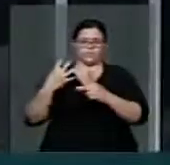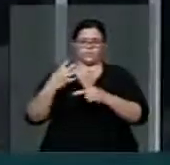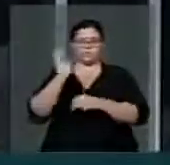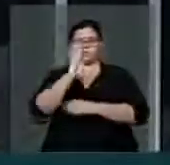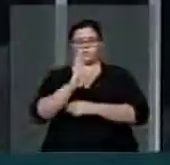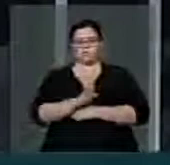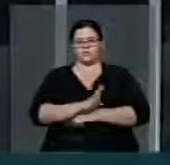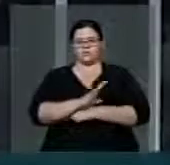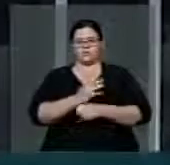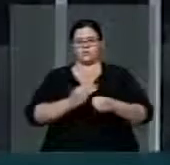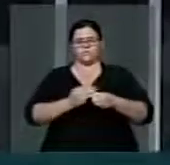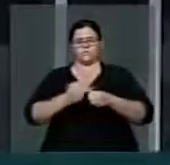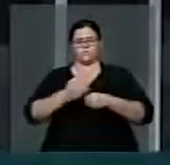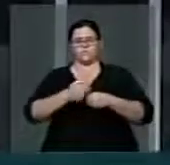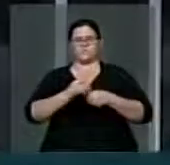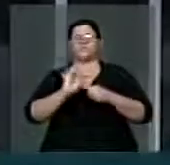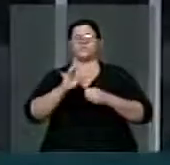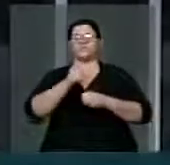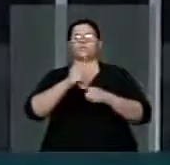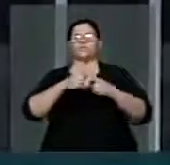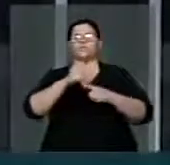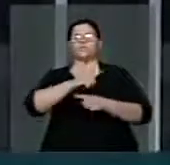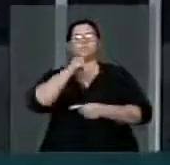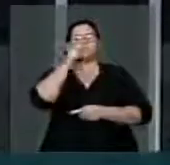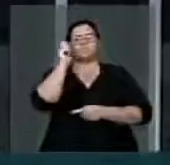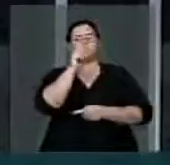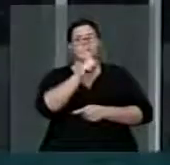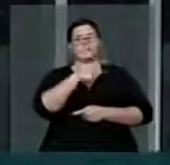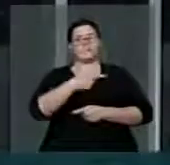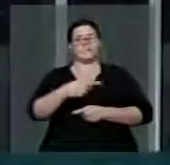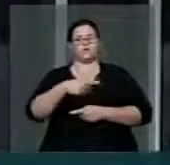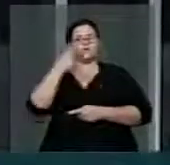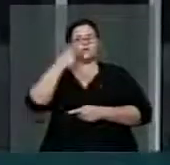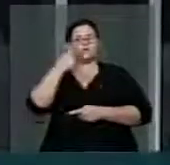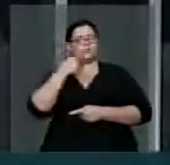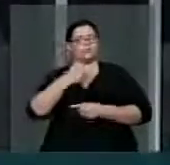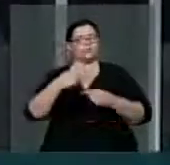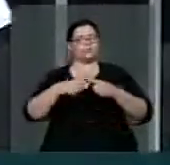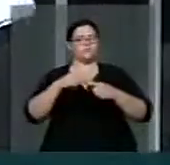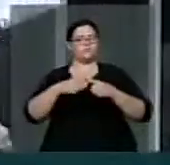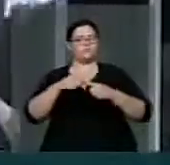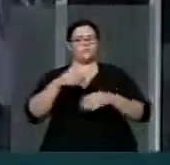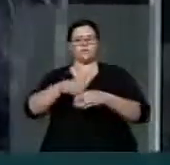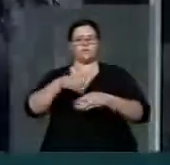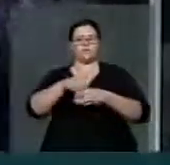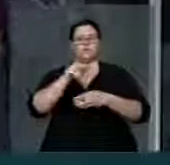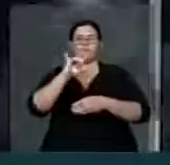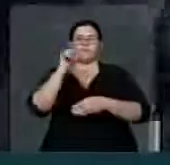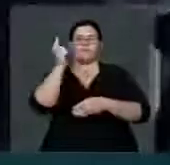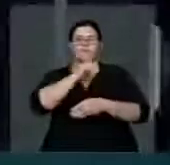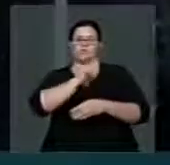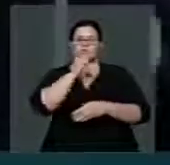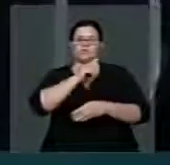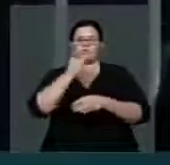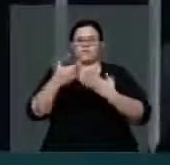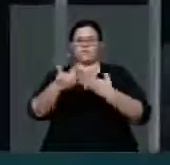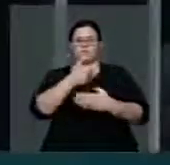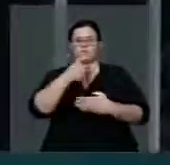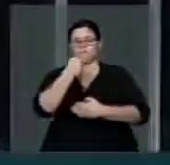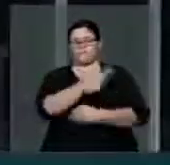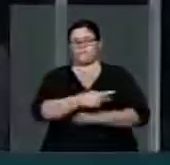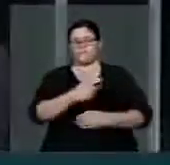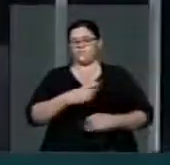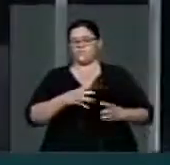município apenas por interesse menor, por máquina eleitoral, por montagem de estrutura